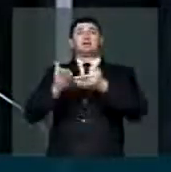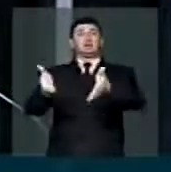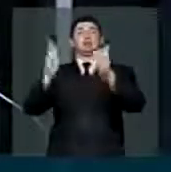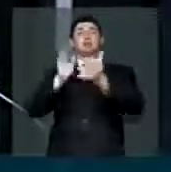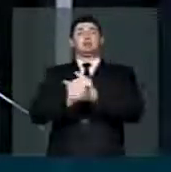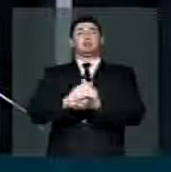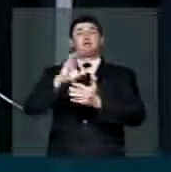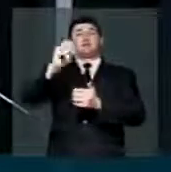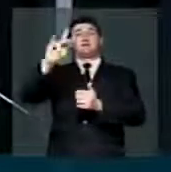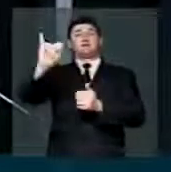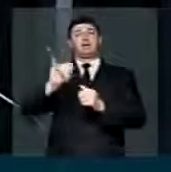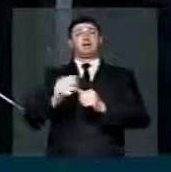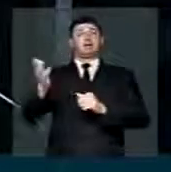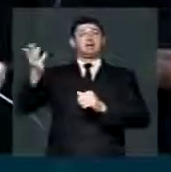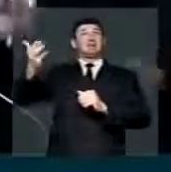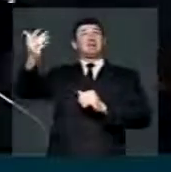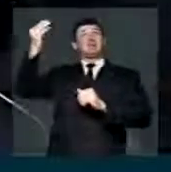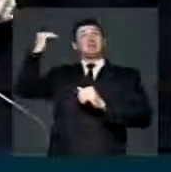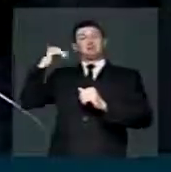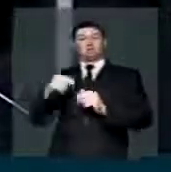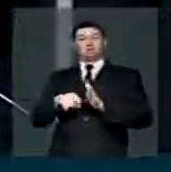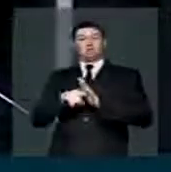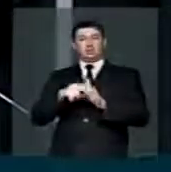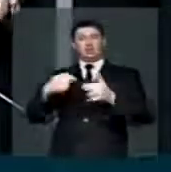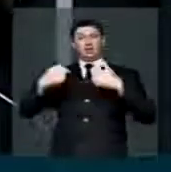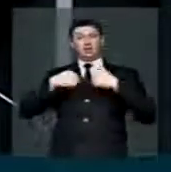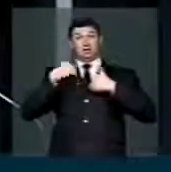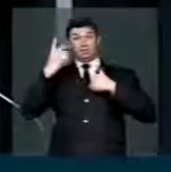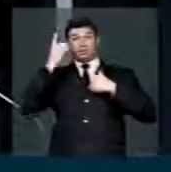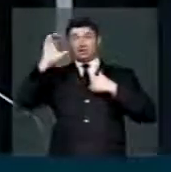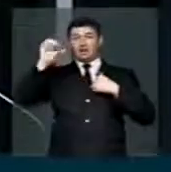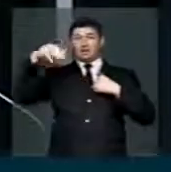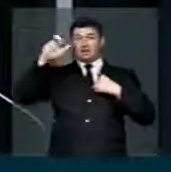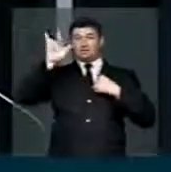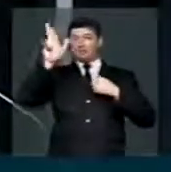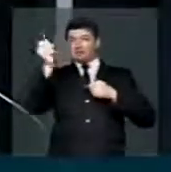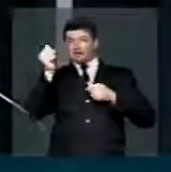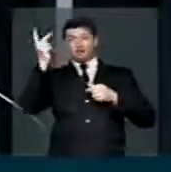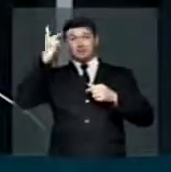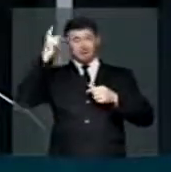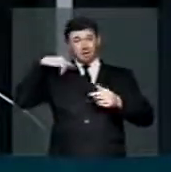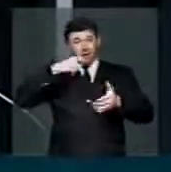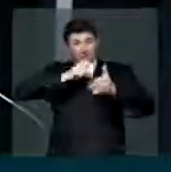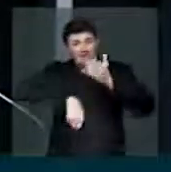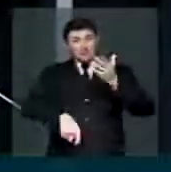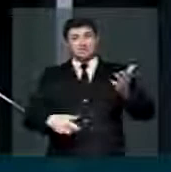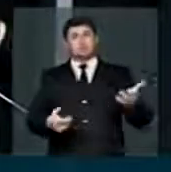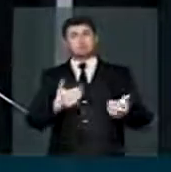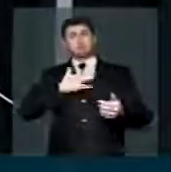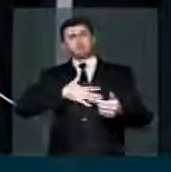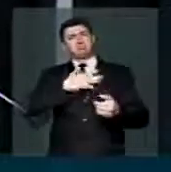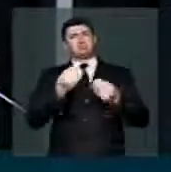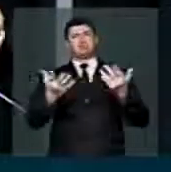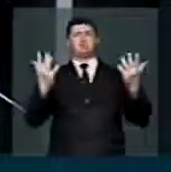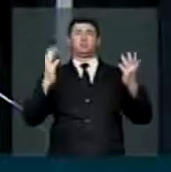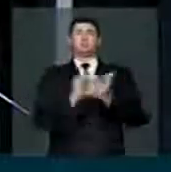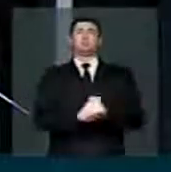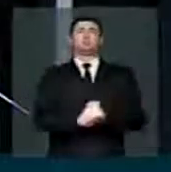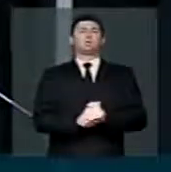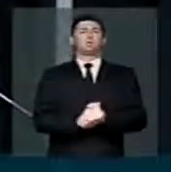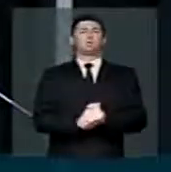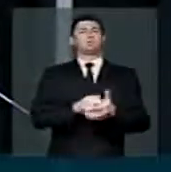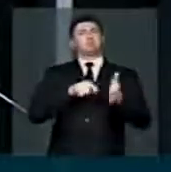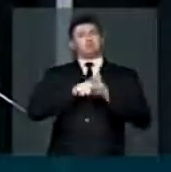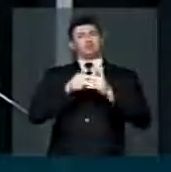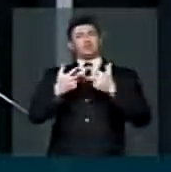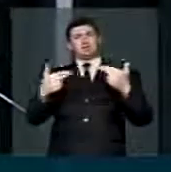a CPI para apurar que eu, deputado Camarinha de São Paulo, assino com muito prazer para que se